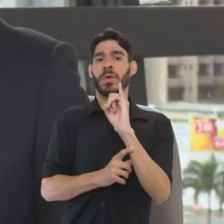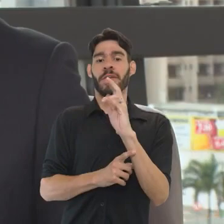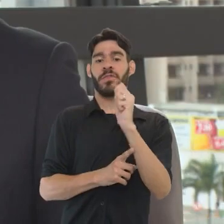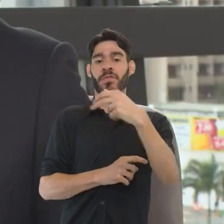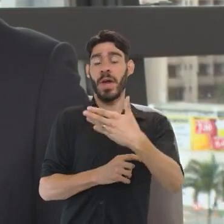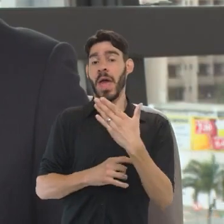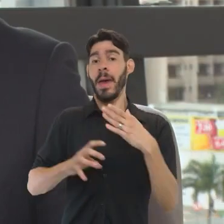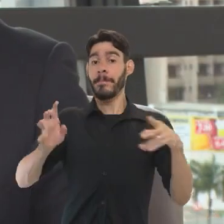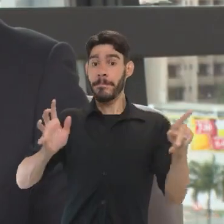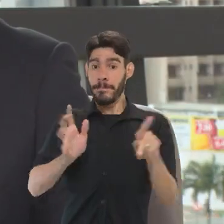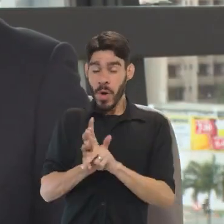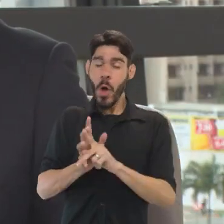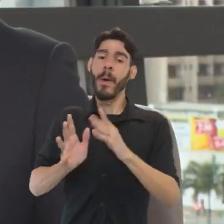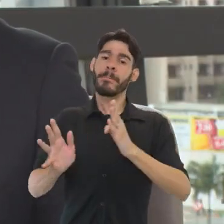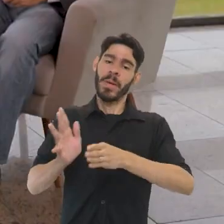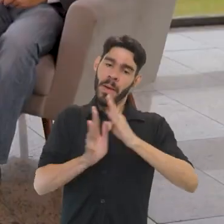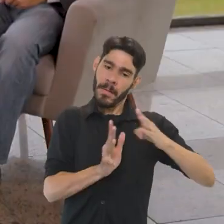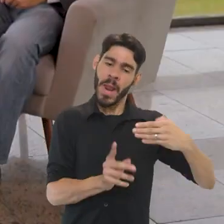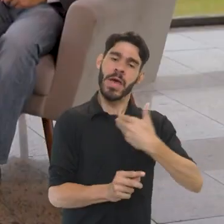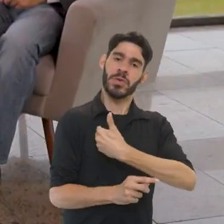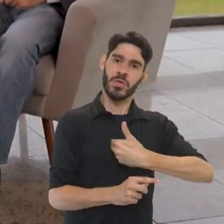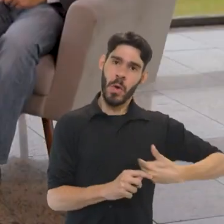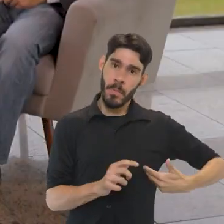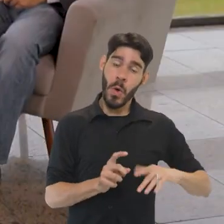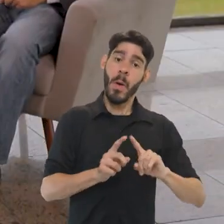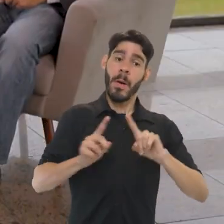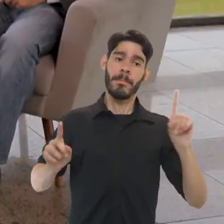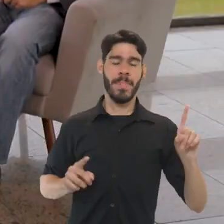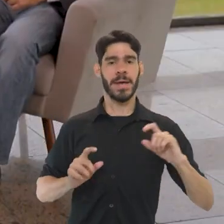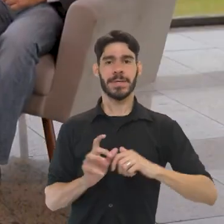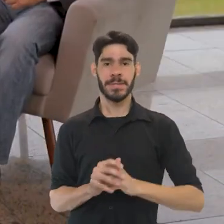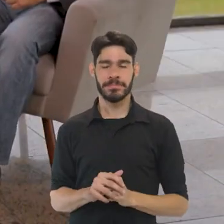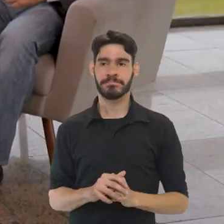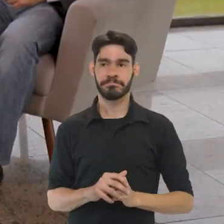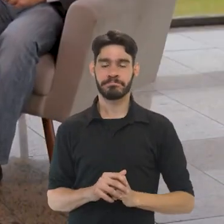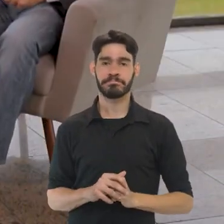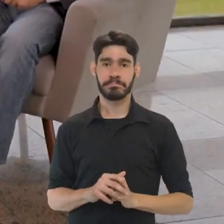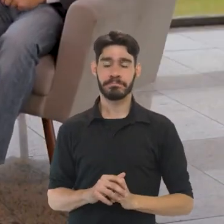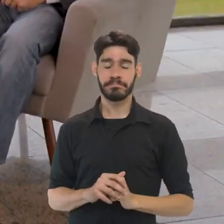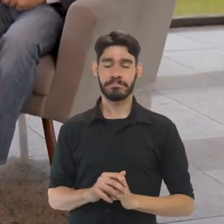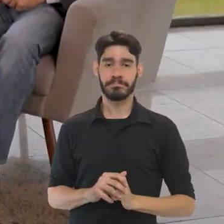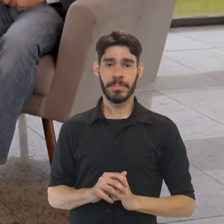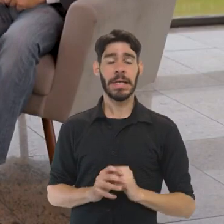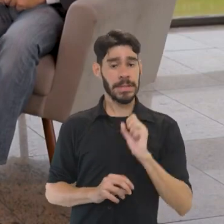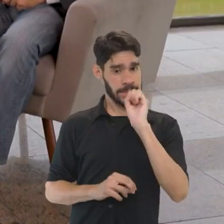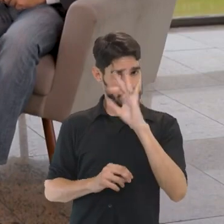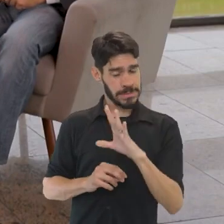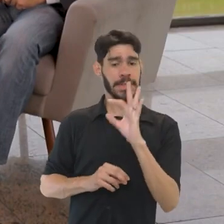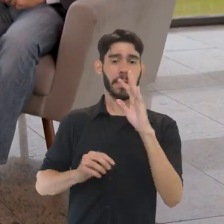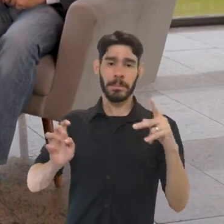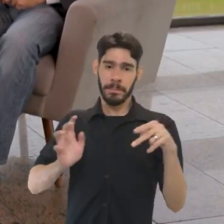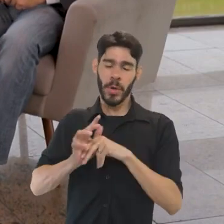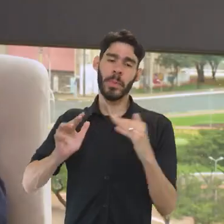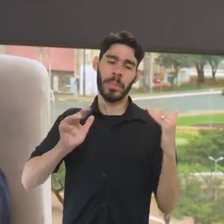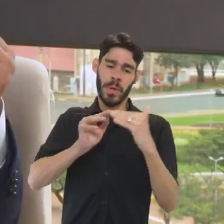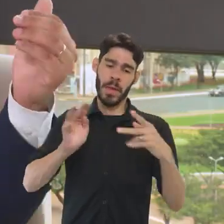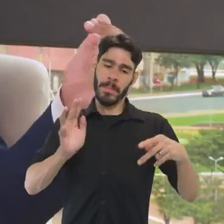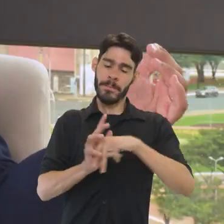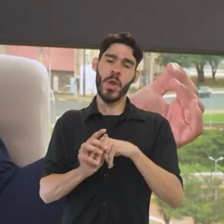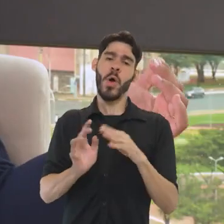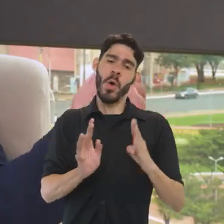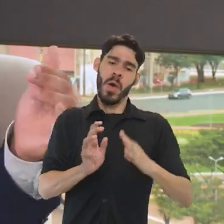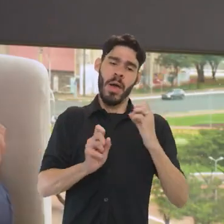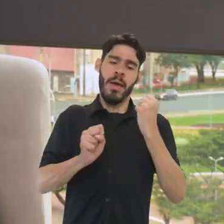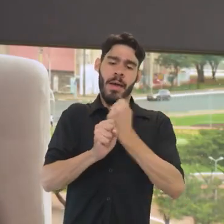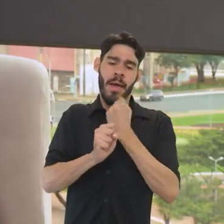prédios públicos? acervos dos prédios. Mas o IPHAN... São acervos dos prédios. Exatamente. São acervos dos prédios. A gente vem